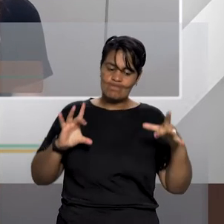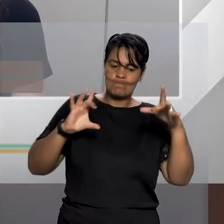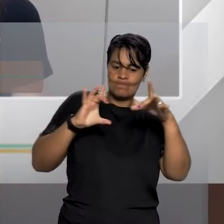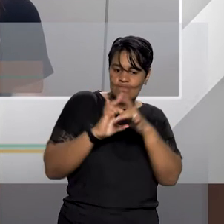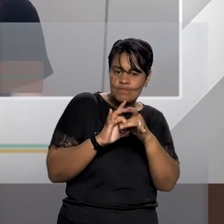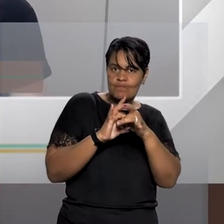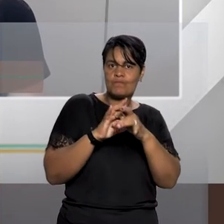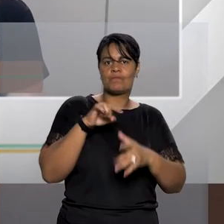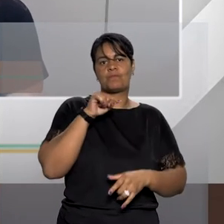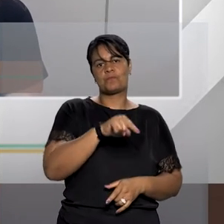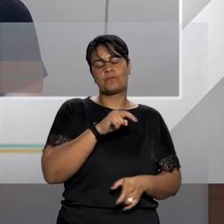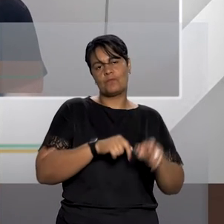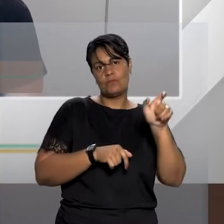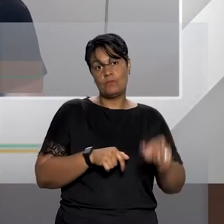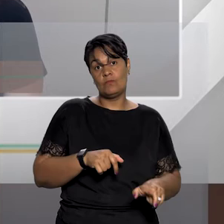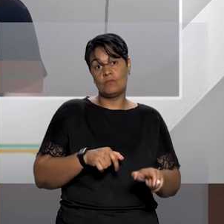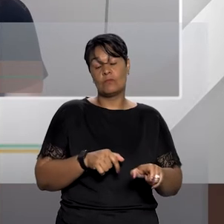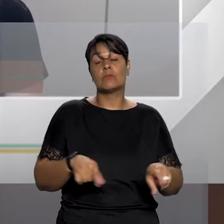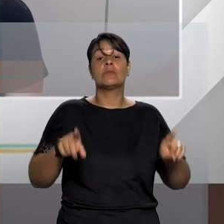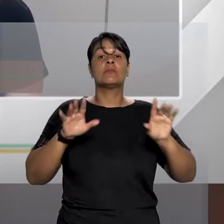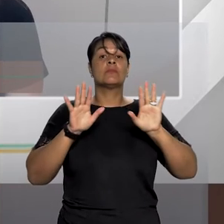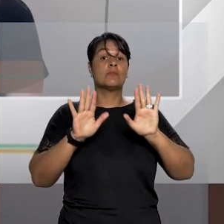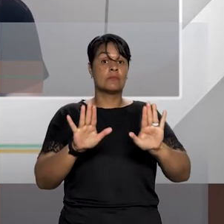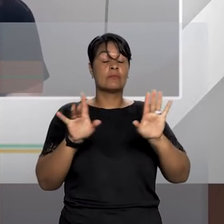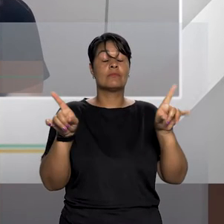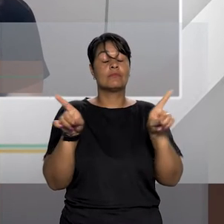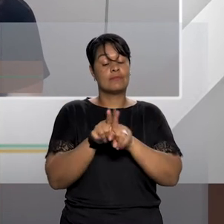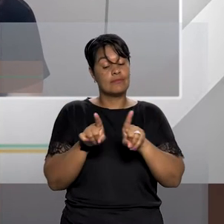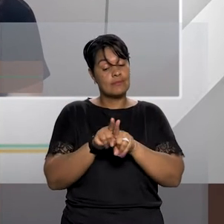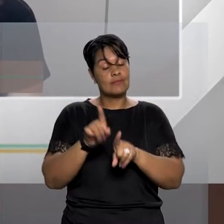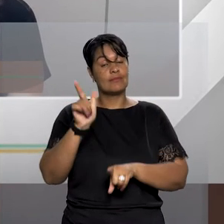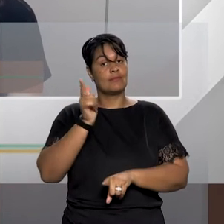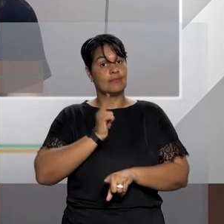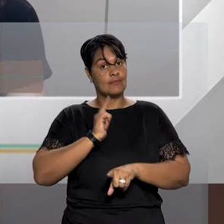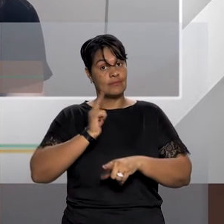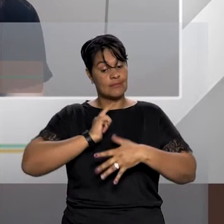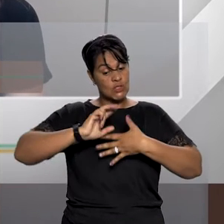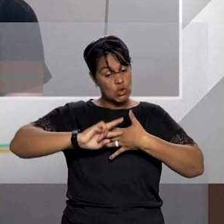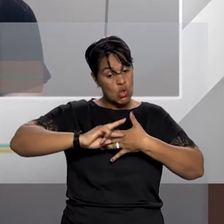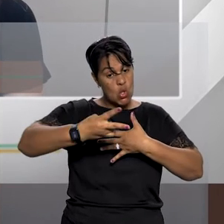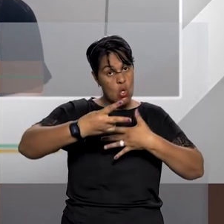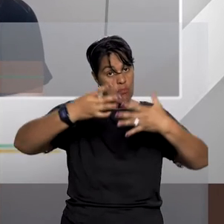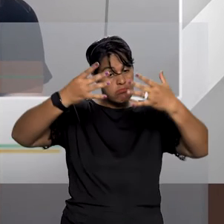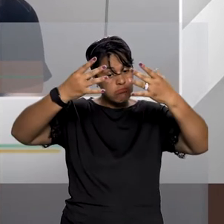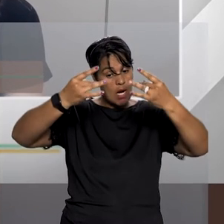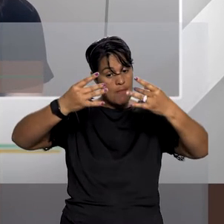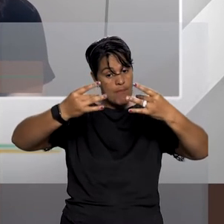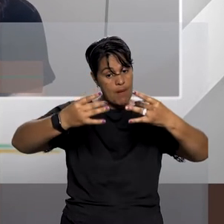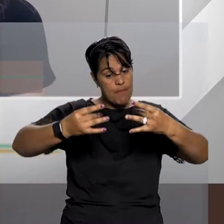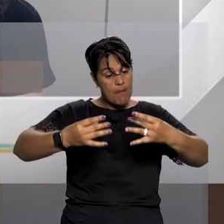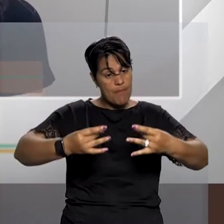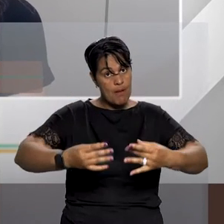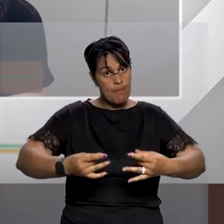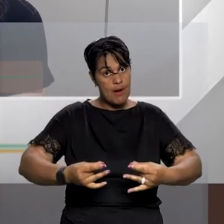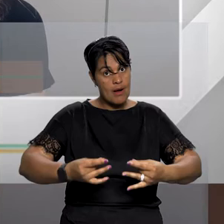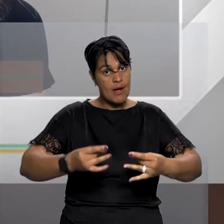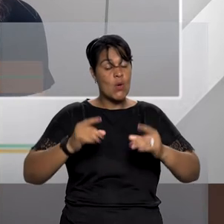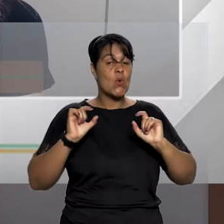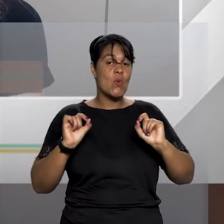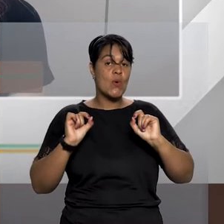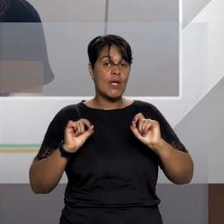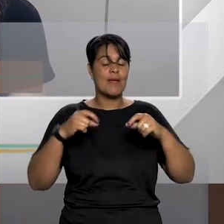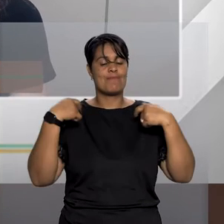conduta, mas nós temos também consequências específicas no sentido mesmo de necessidade de uma